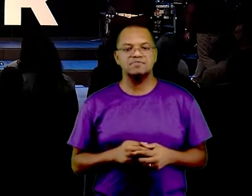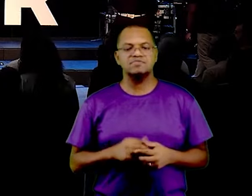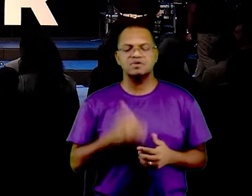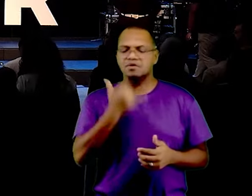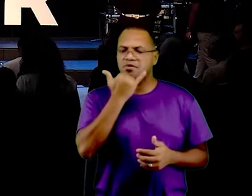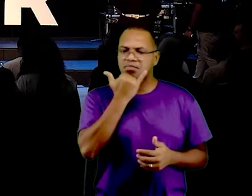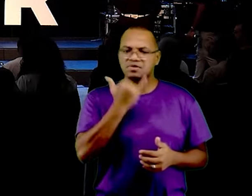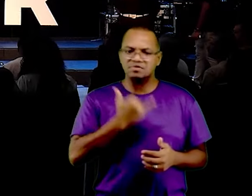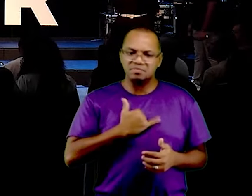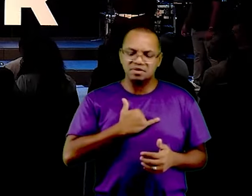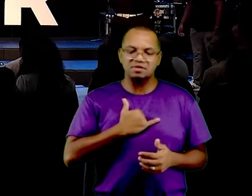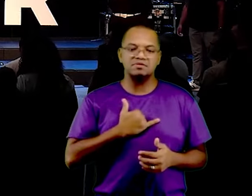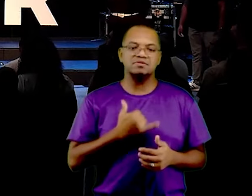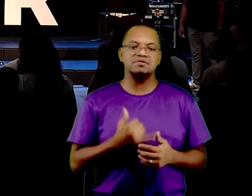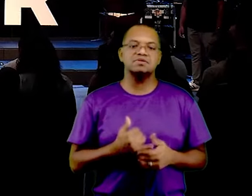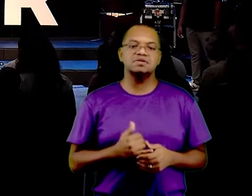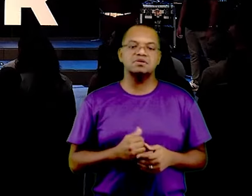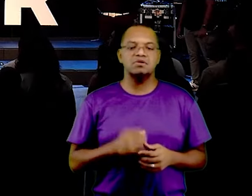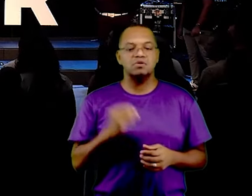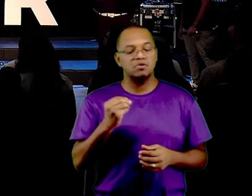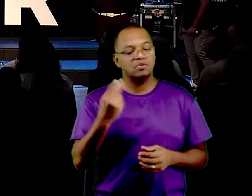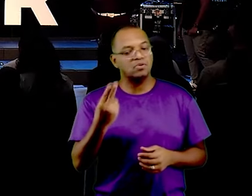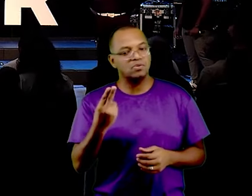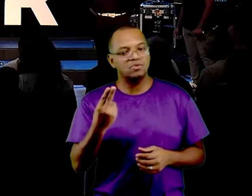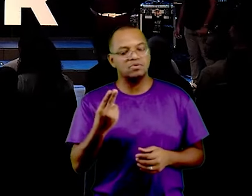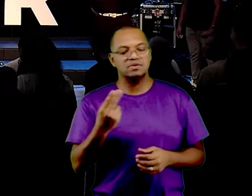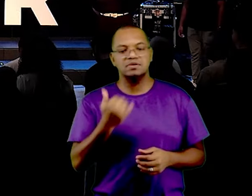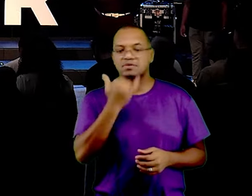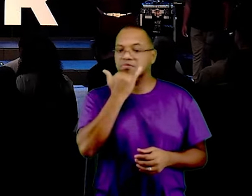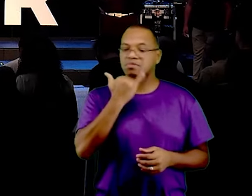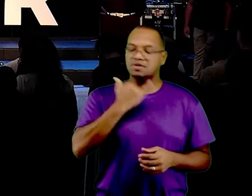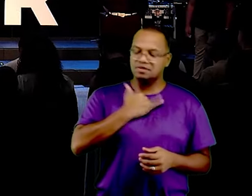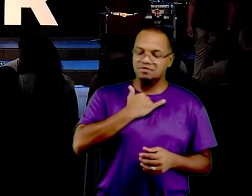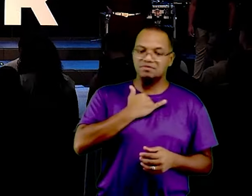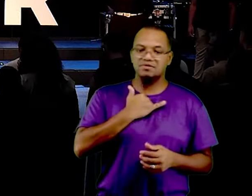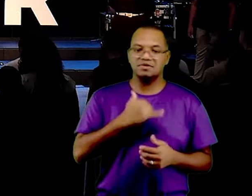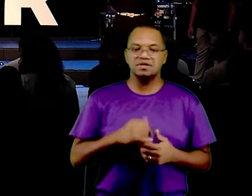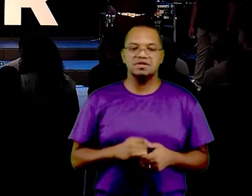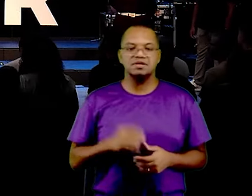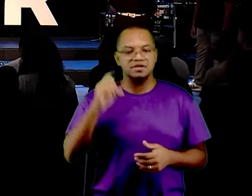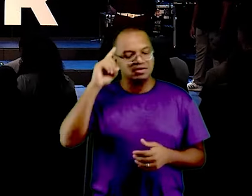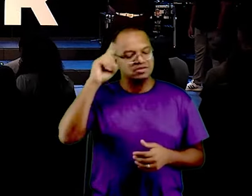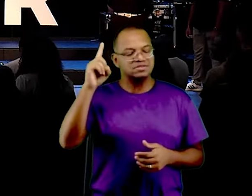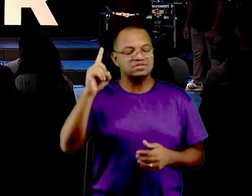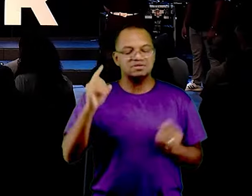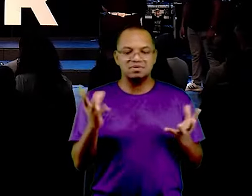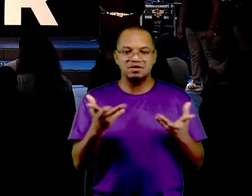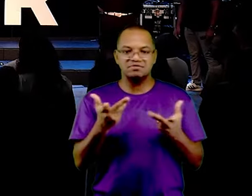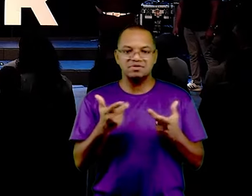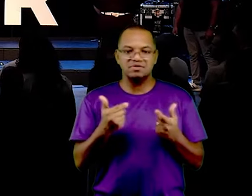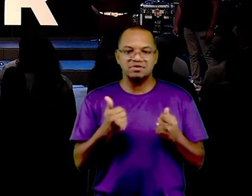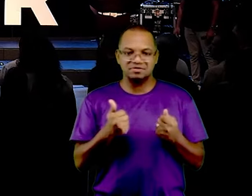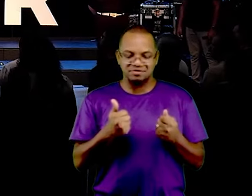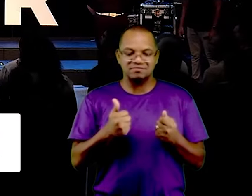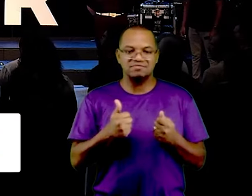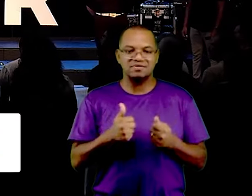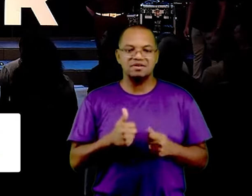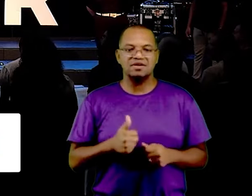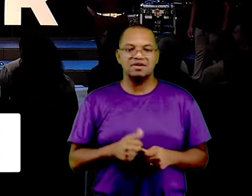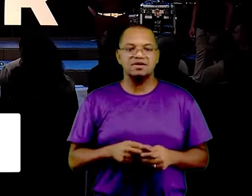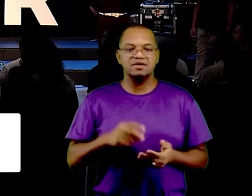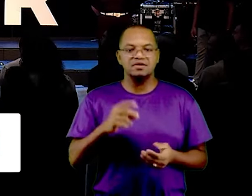ou não, tenha que receber perdão dele, vai ser um dia maravilhoso, culto às nove, às onze, às dezenove horas, amém,